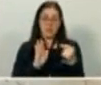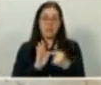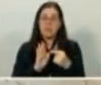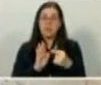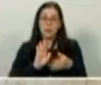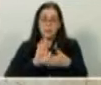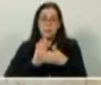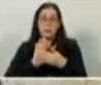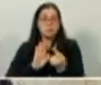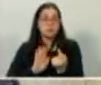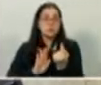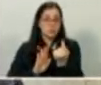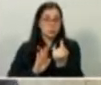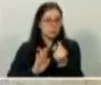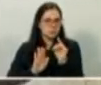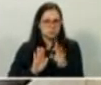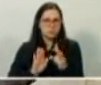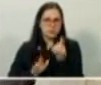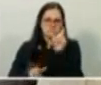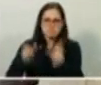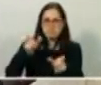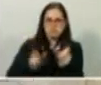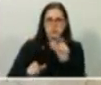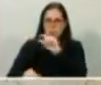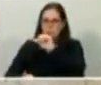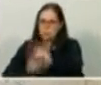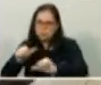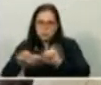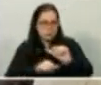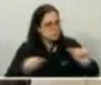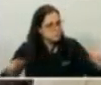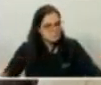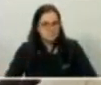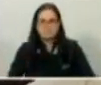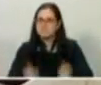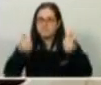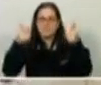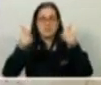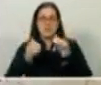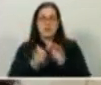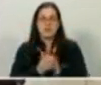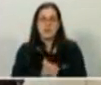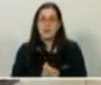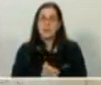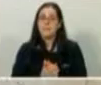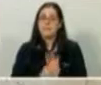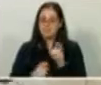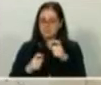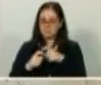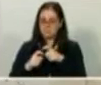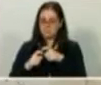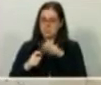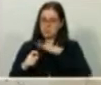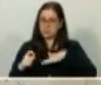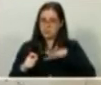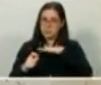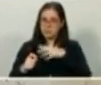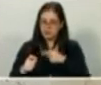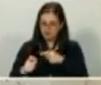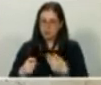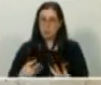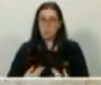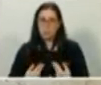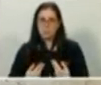muda a vida de milhões de pessoas de uma vez só. Enquanto que na medicina, no geral, na cirurgia, você vai ajudando as